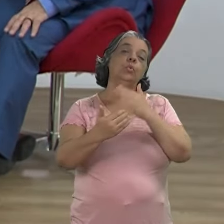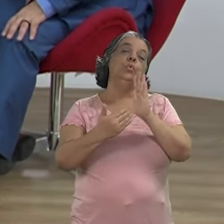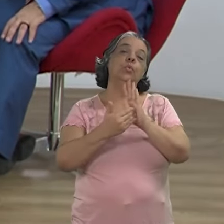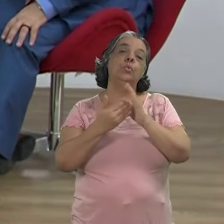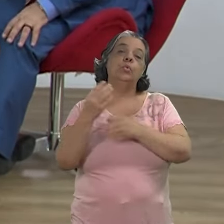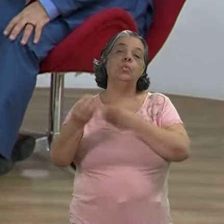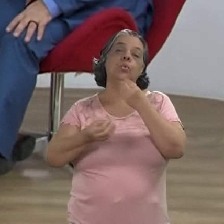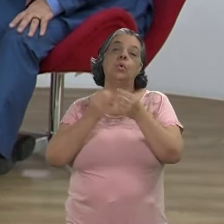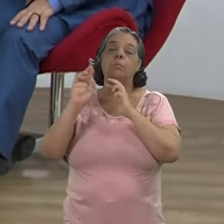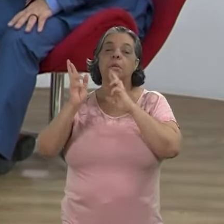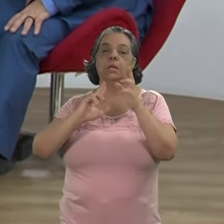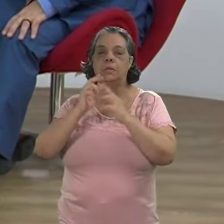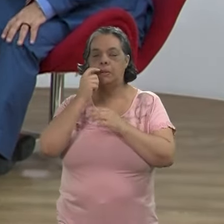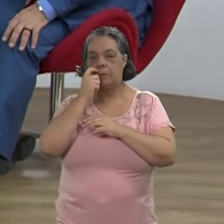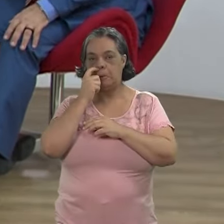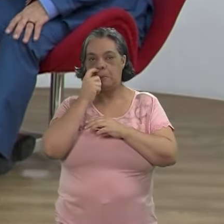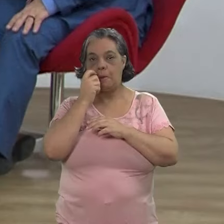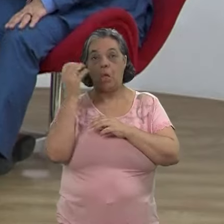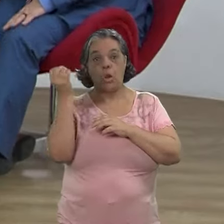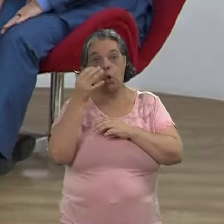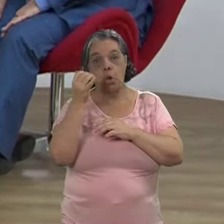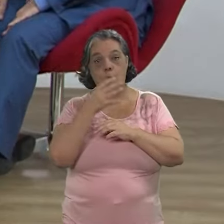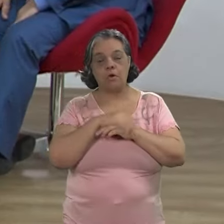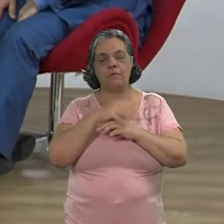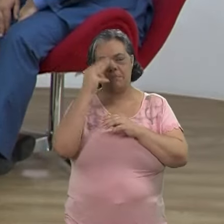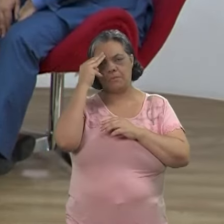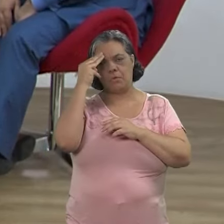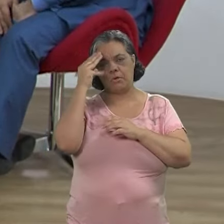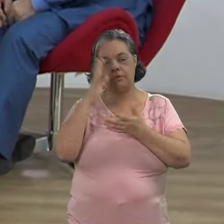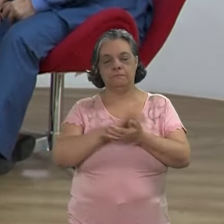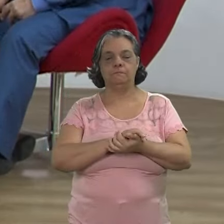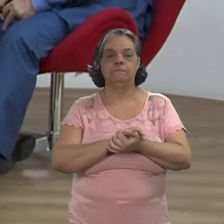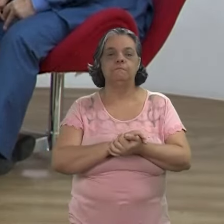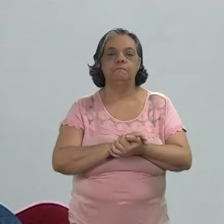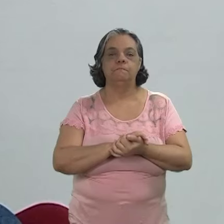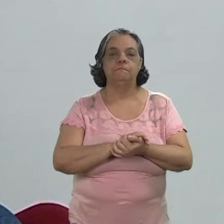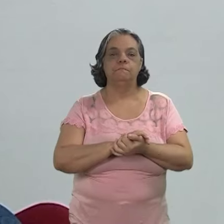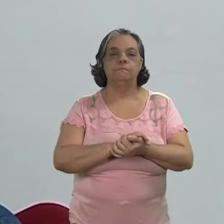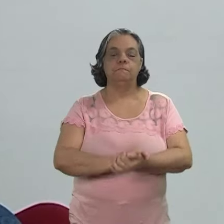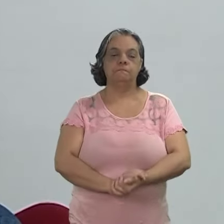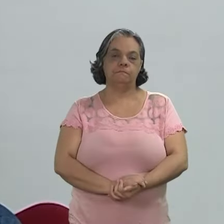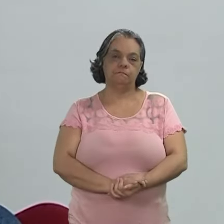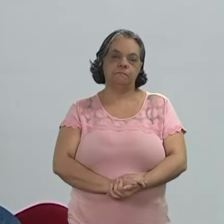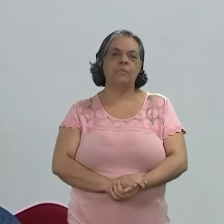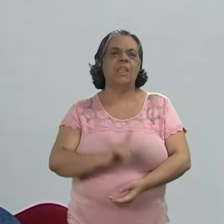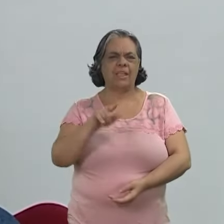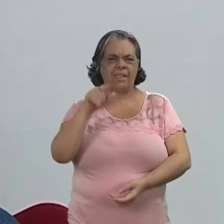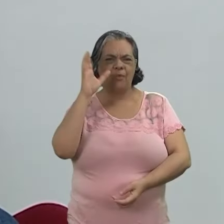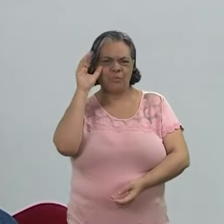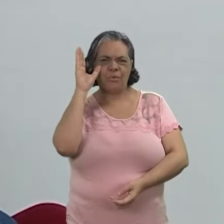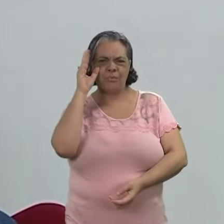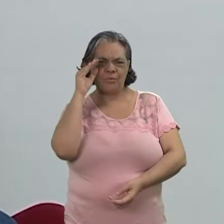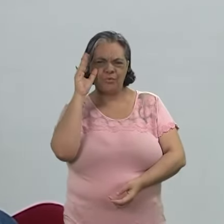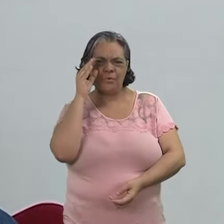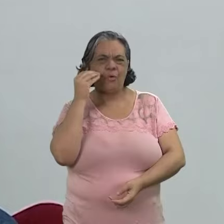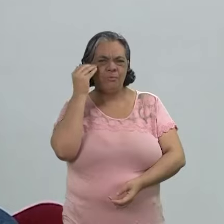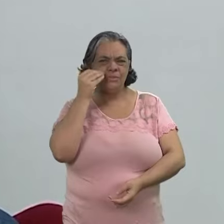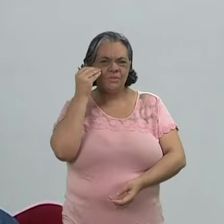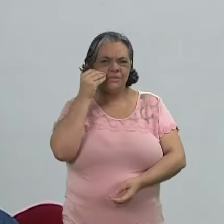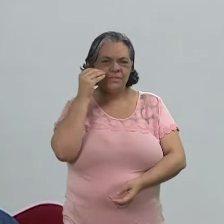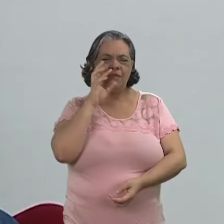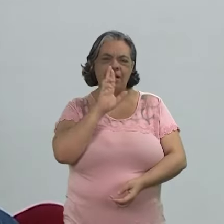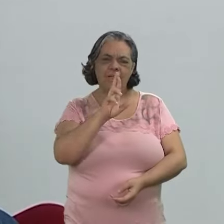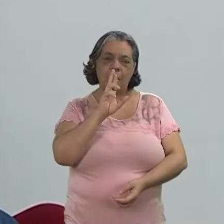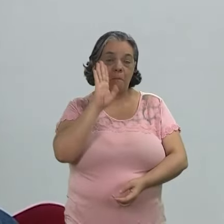Sobretudo, como é que a gente se relaciona com essa nova memória, com o digital, Ingrid? É curioso observar as